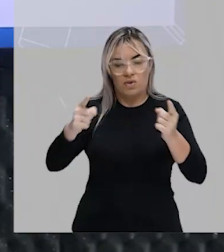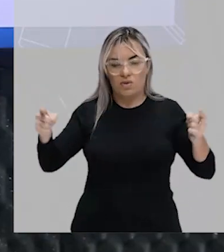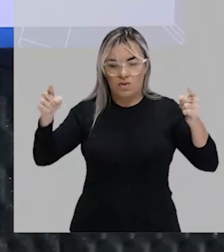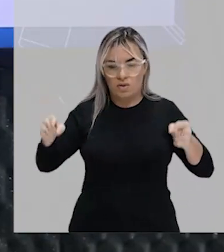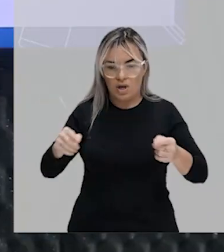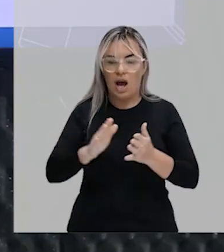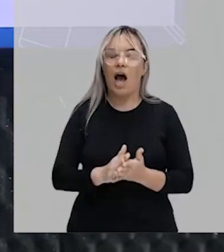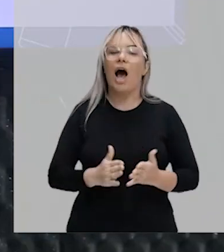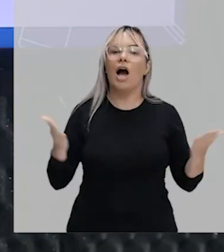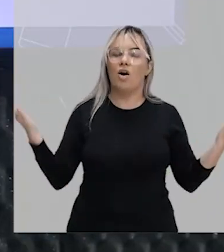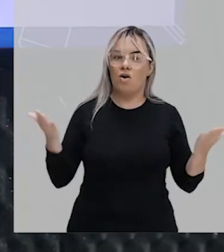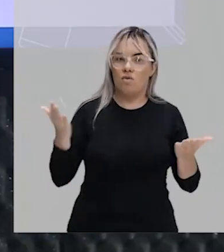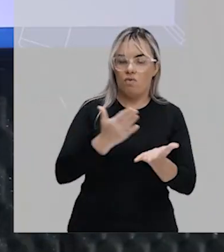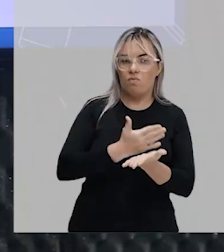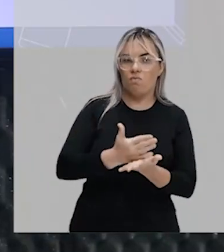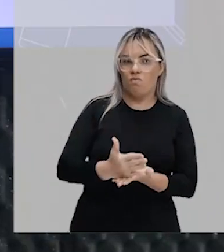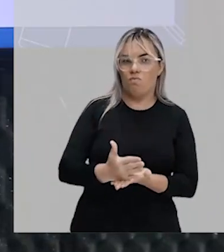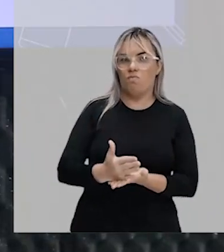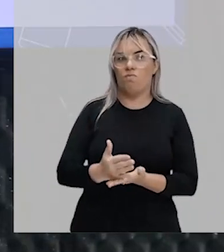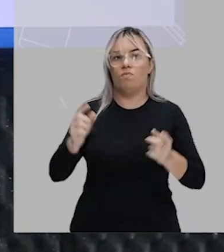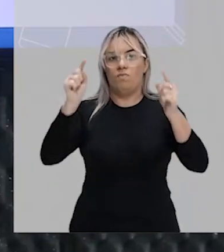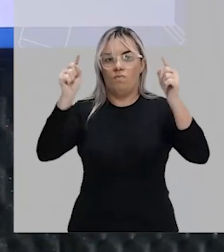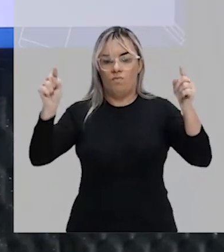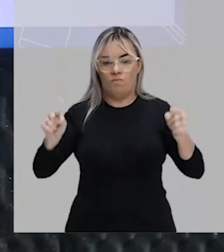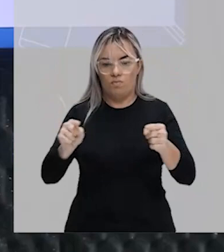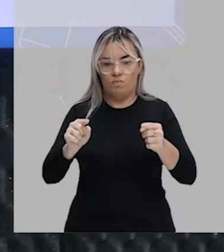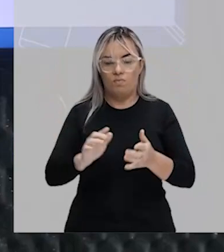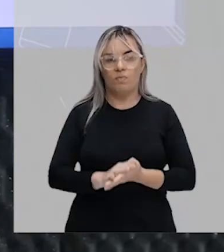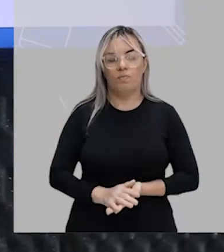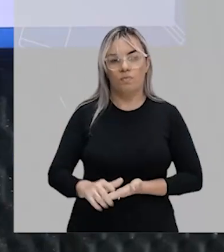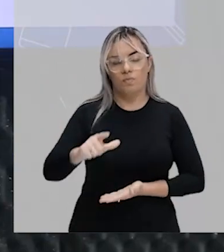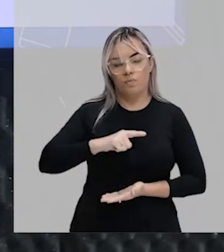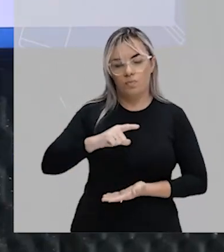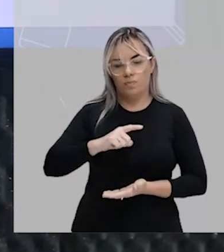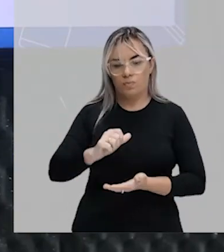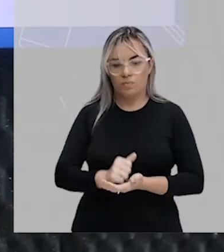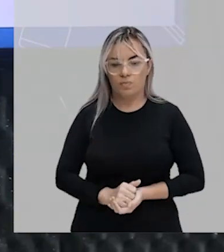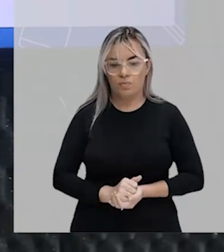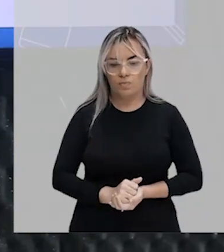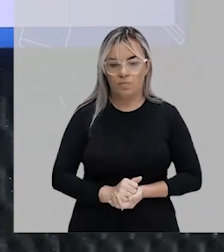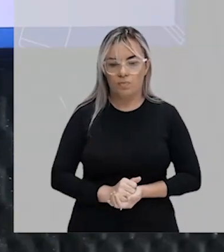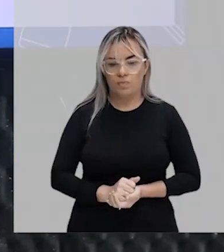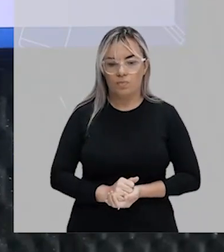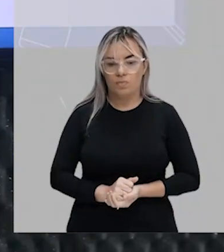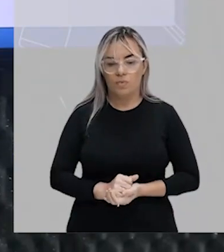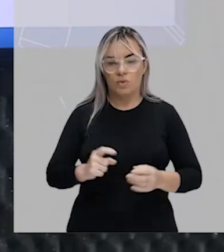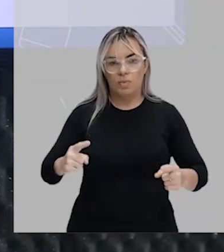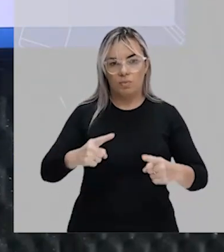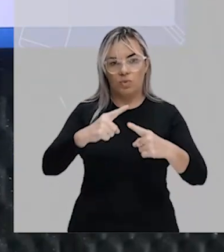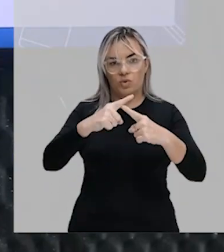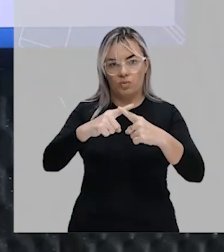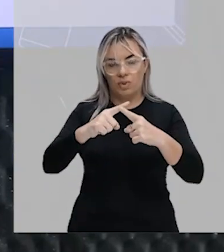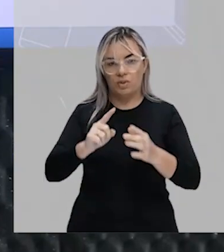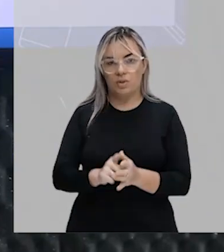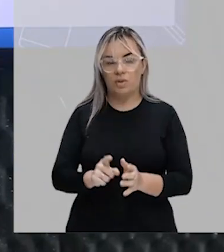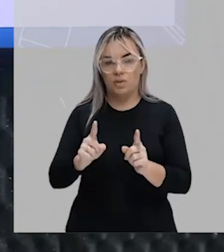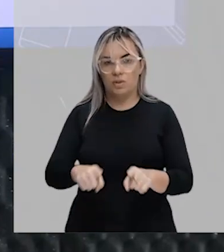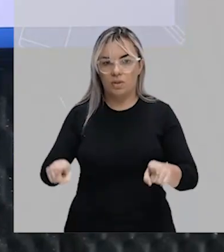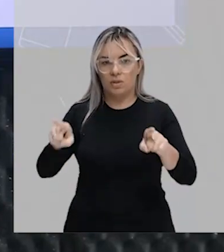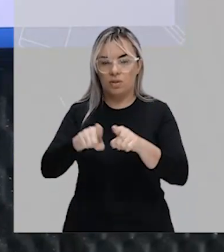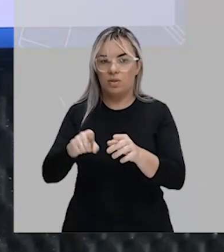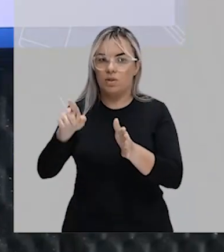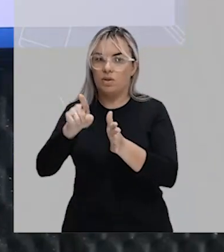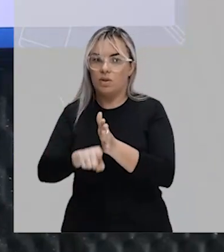colchete, certo? Então, dentro do colchetes, eu tenho uma multiplicação e uma subtração. Pela